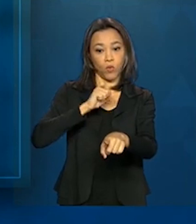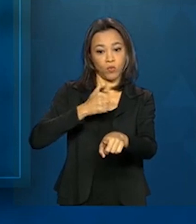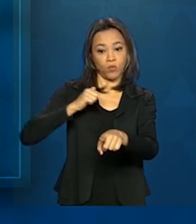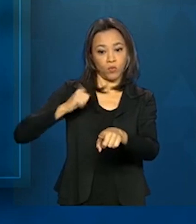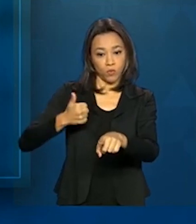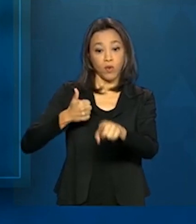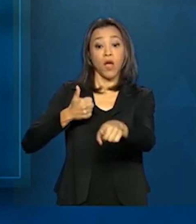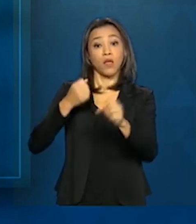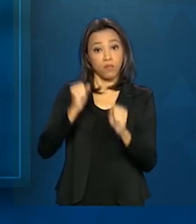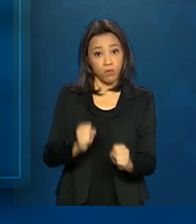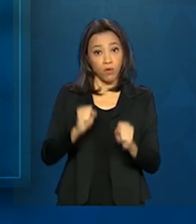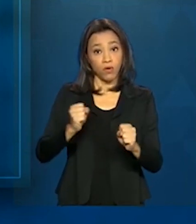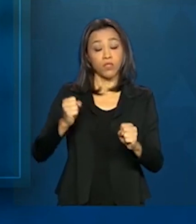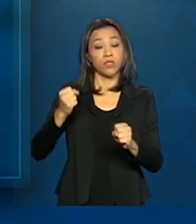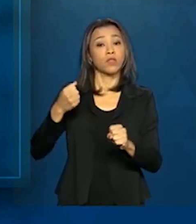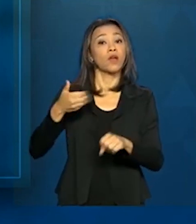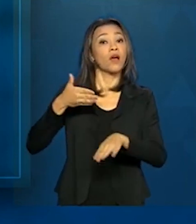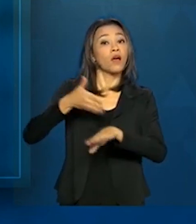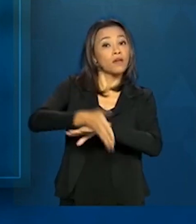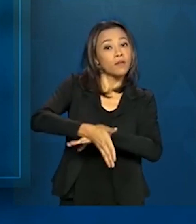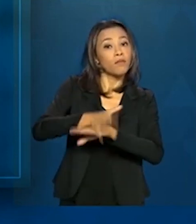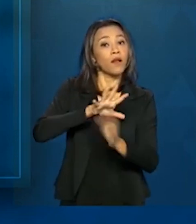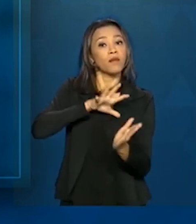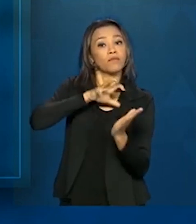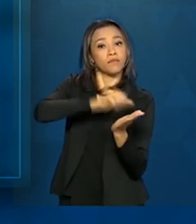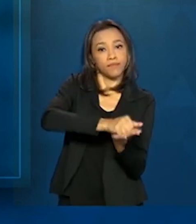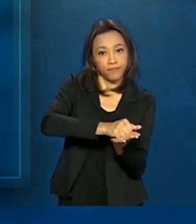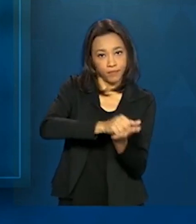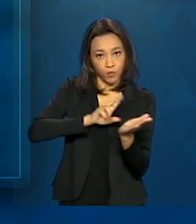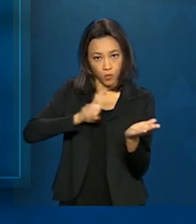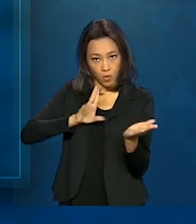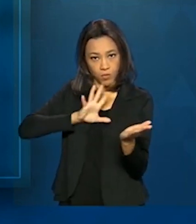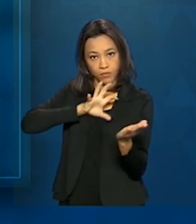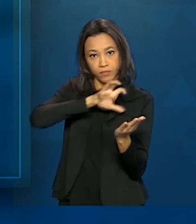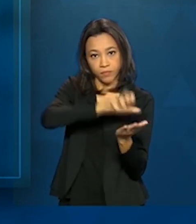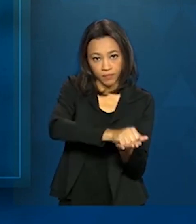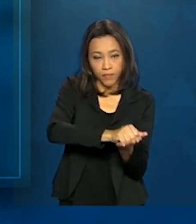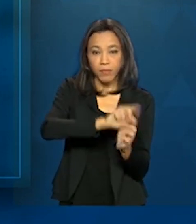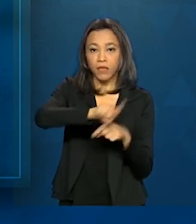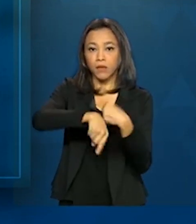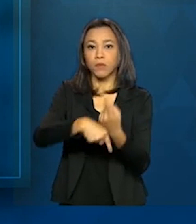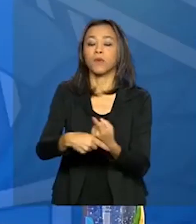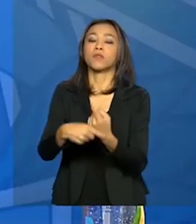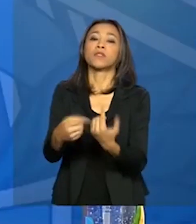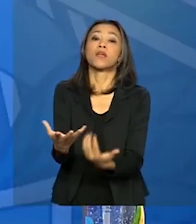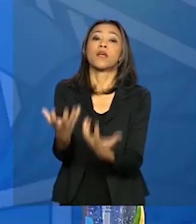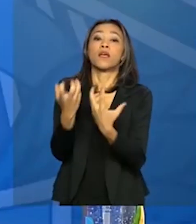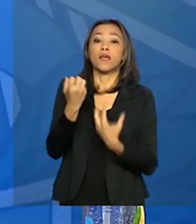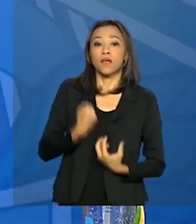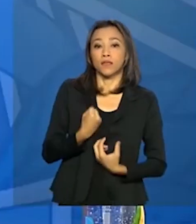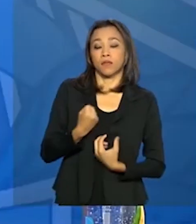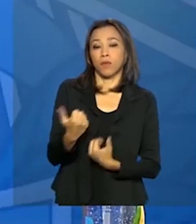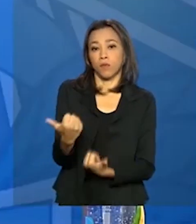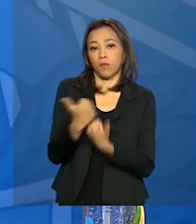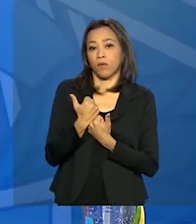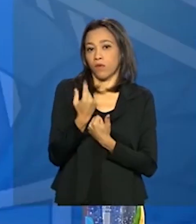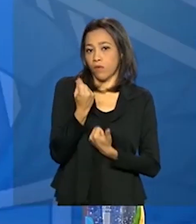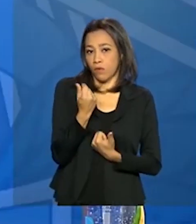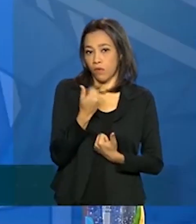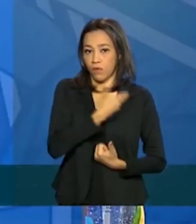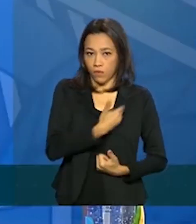para poder fazer o seu cadastramento, para poder receber o auxílio emergencial. A preocupação